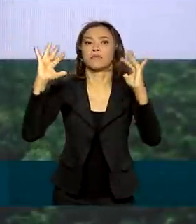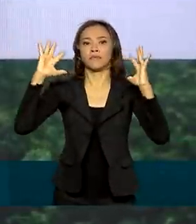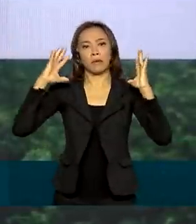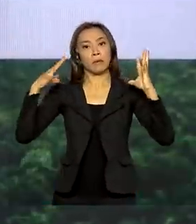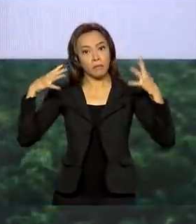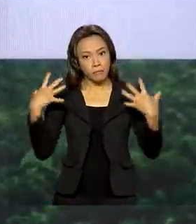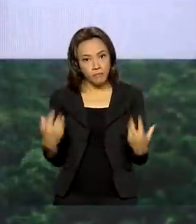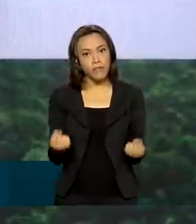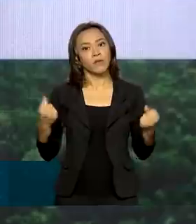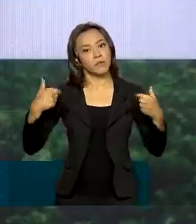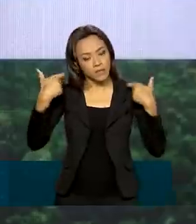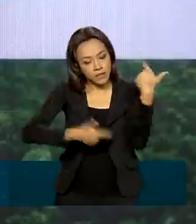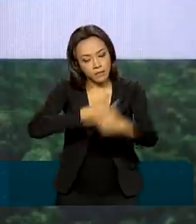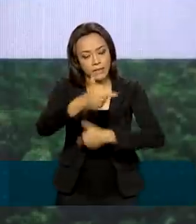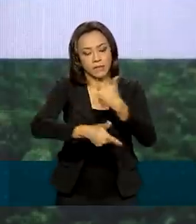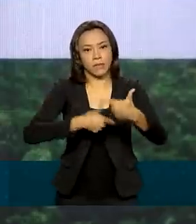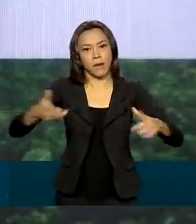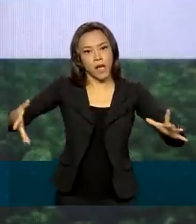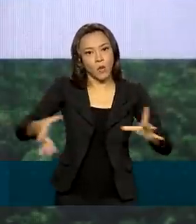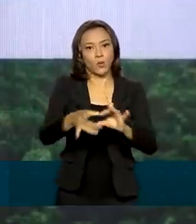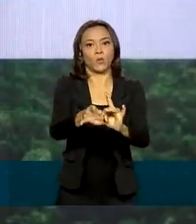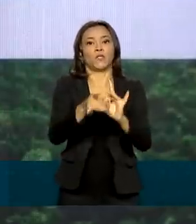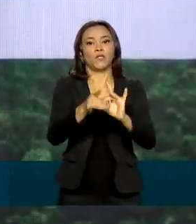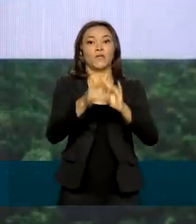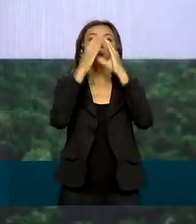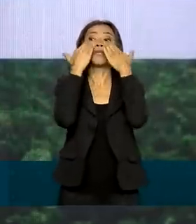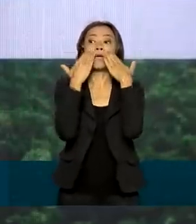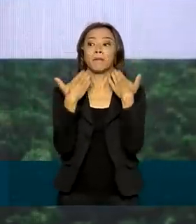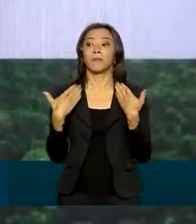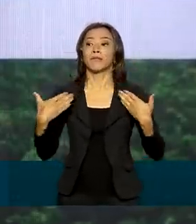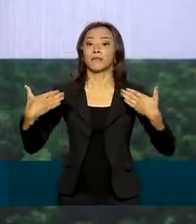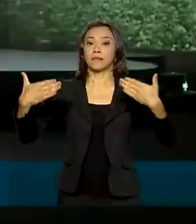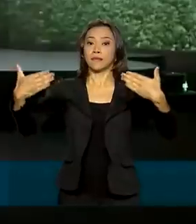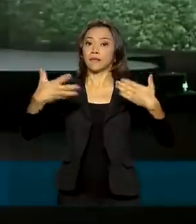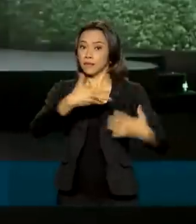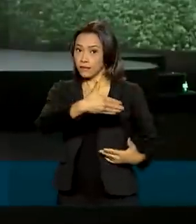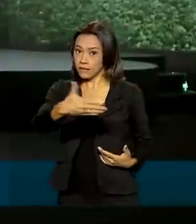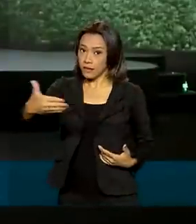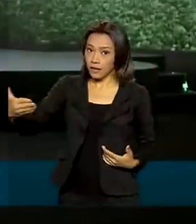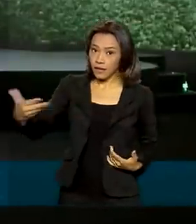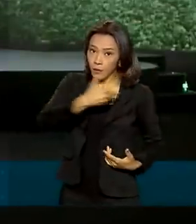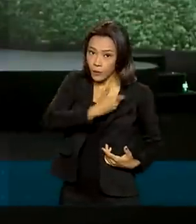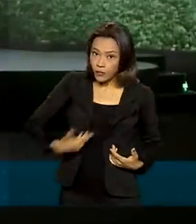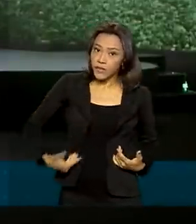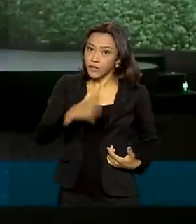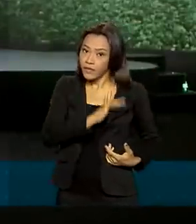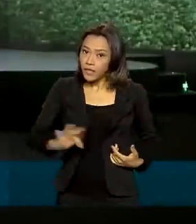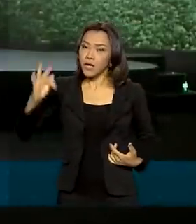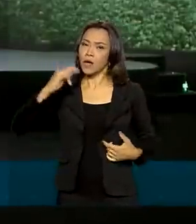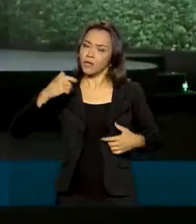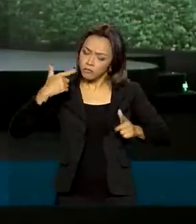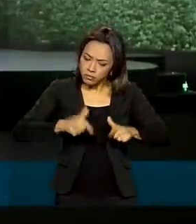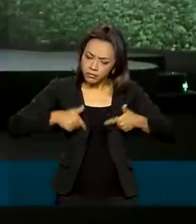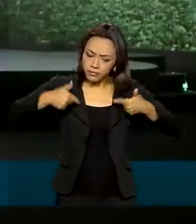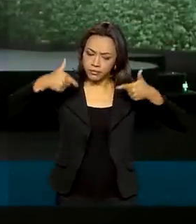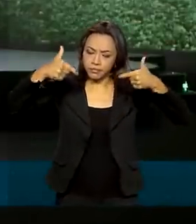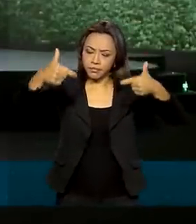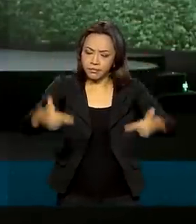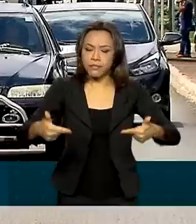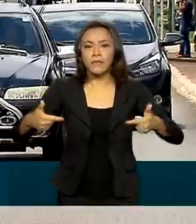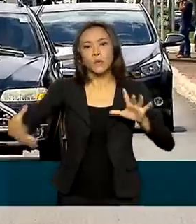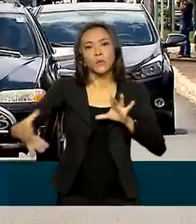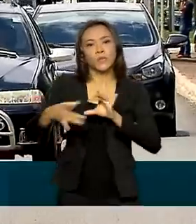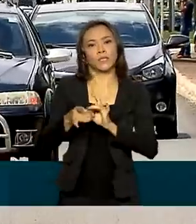acho que outra coisa que tem acontecido aqui é a gente poder apresentar para Glasgow um governo federal atuando de forma integrada com todos os